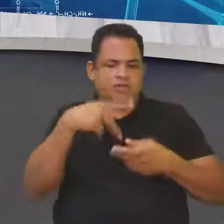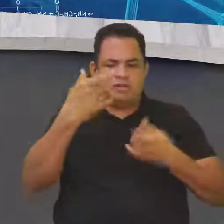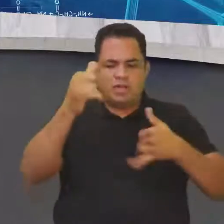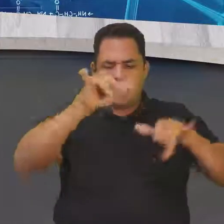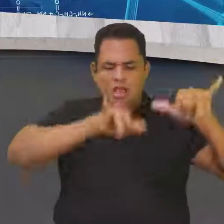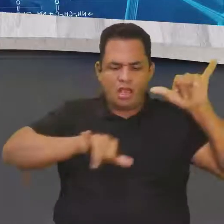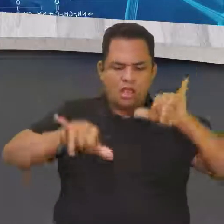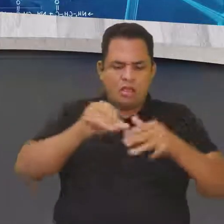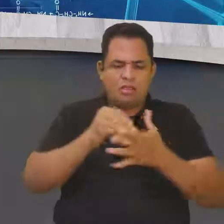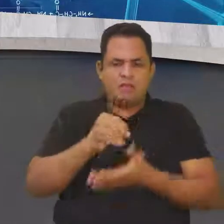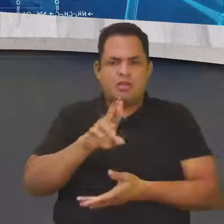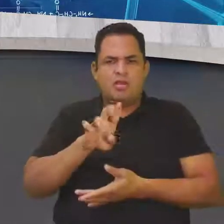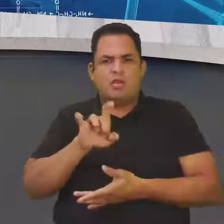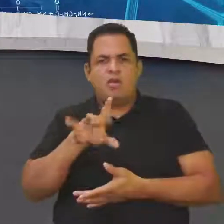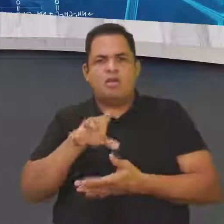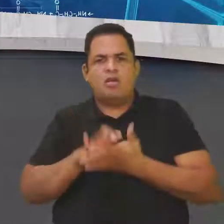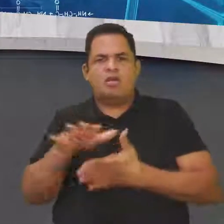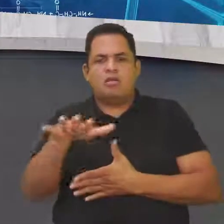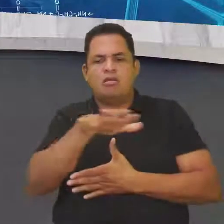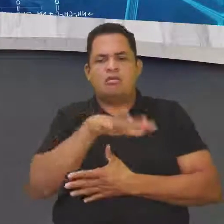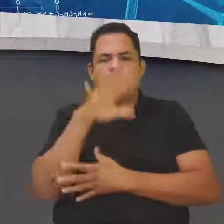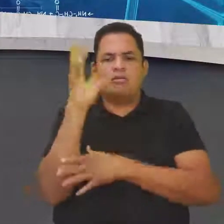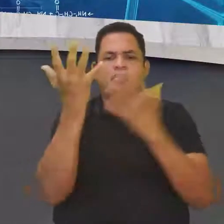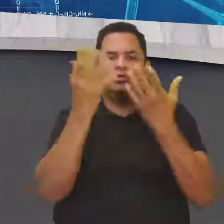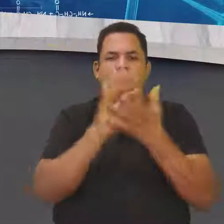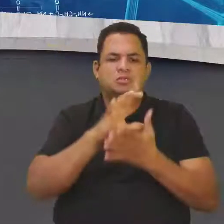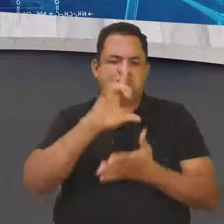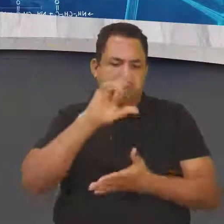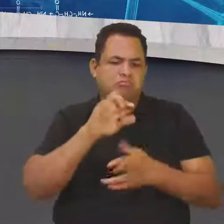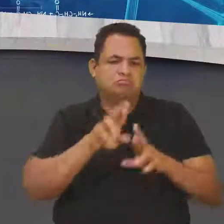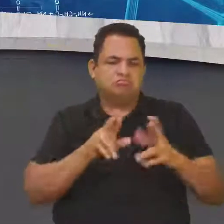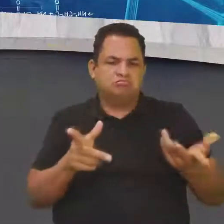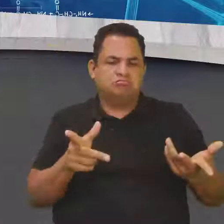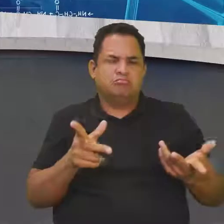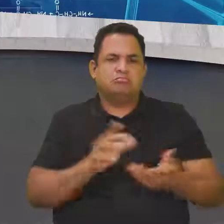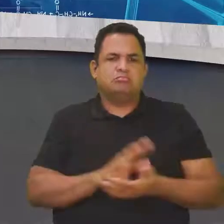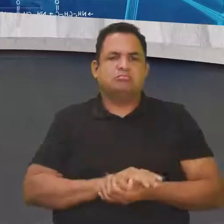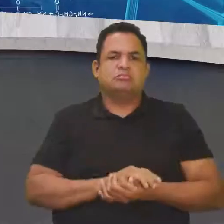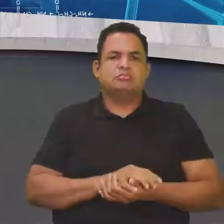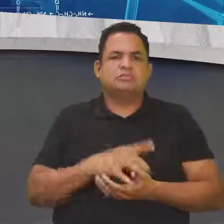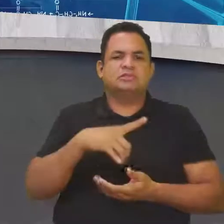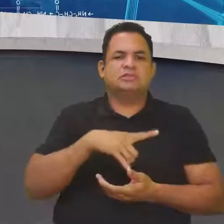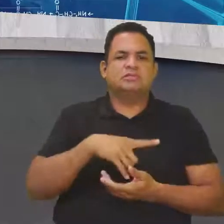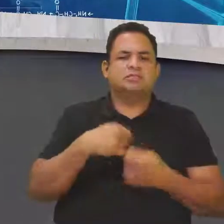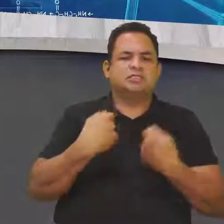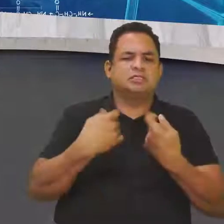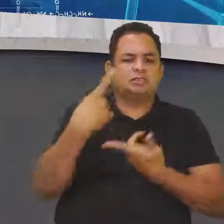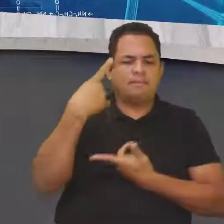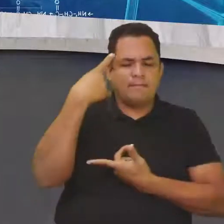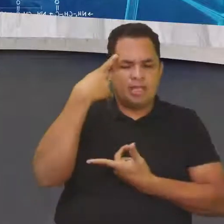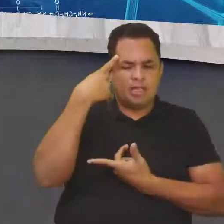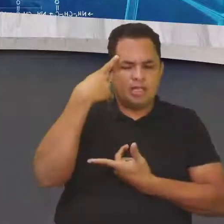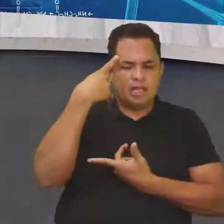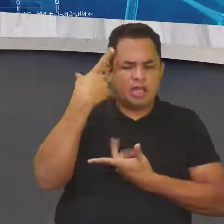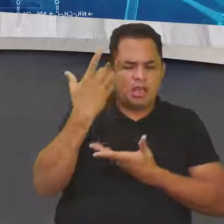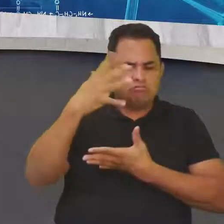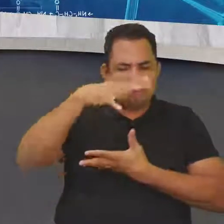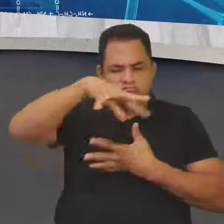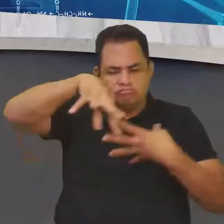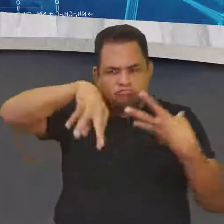orgânica e o meio ambiente, elas são um pouco diferentes? A gente tem todo um raciocínio que está